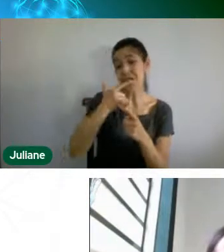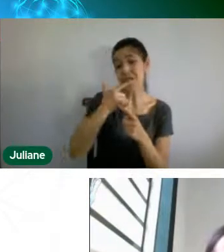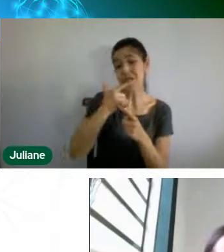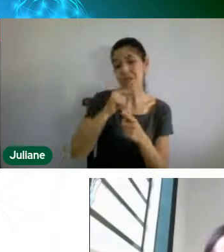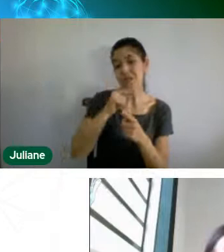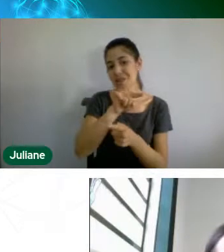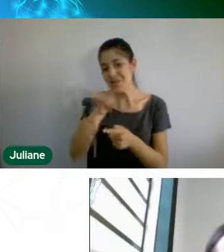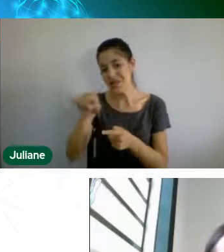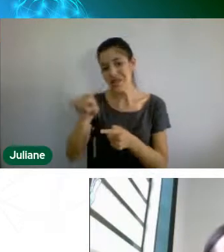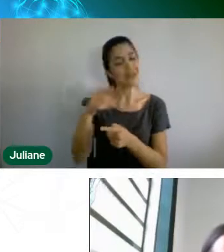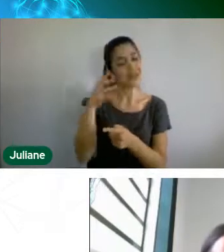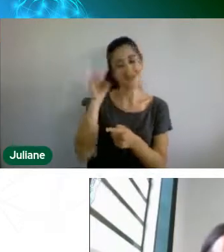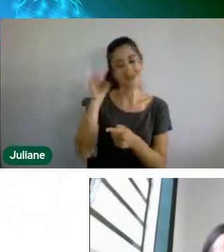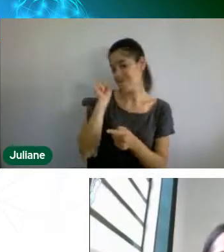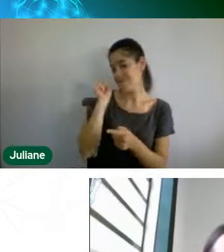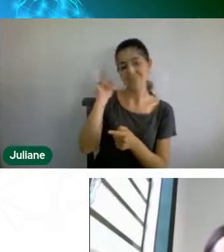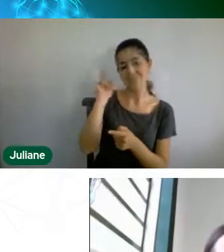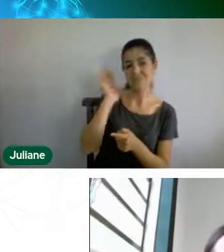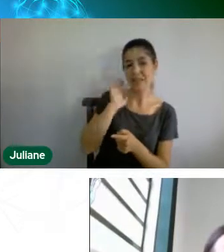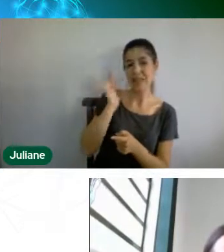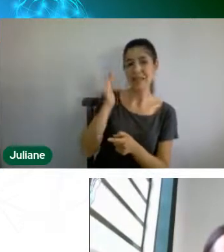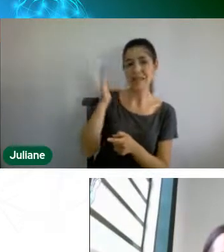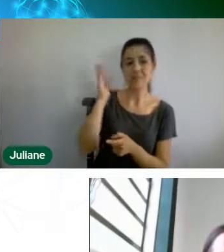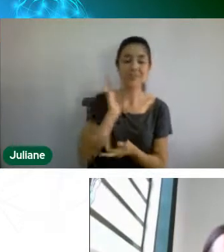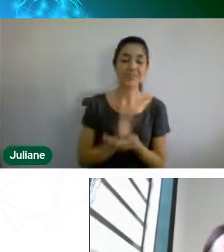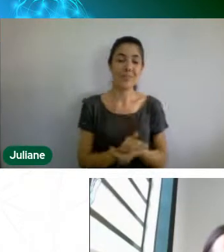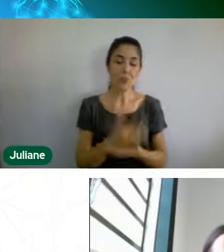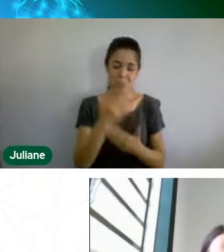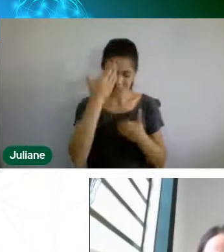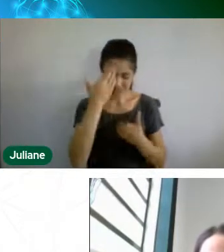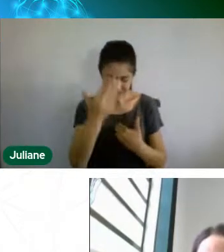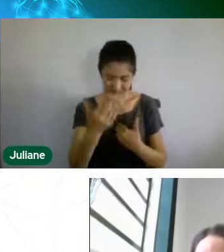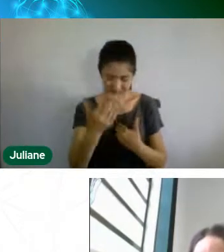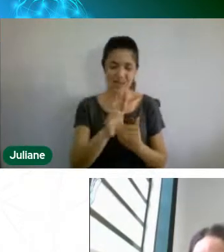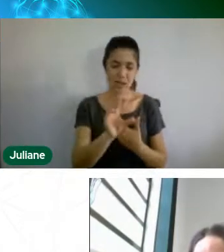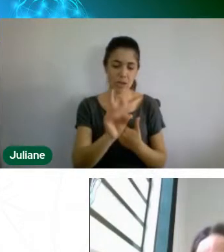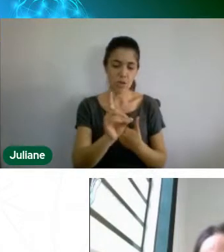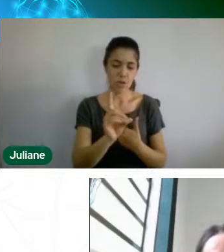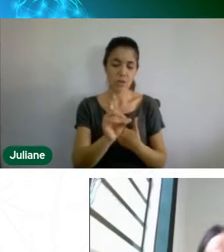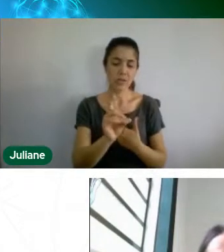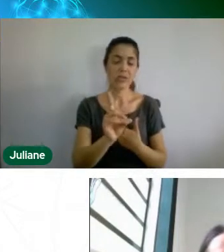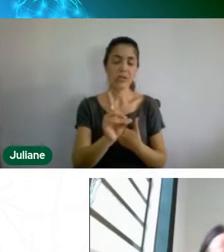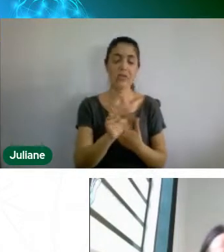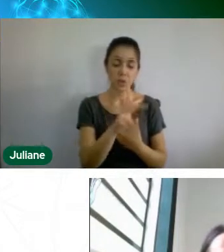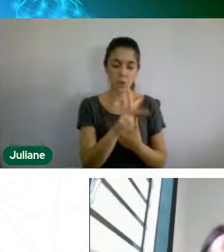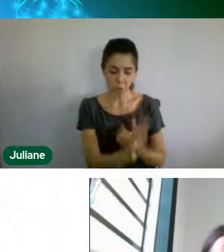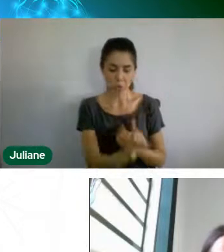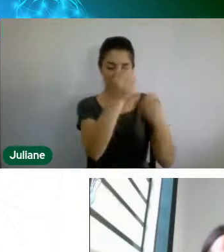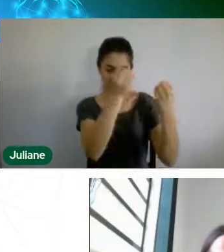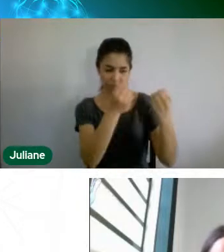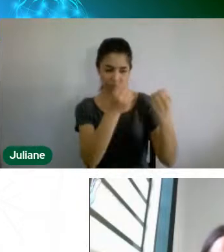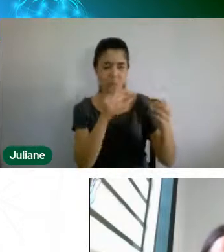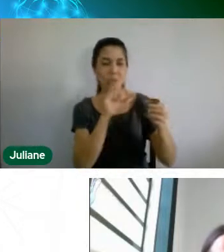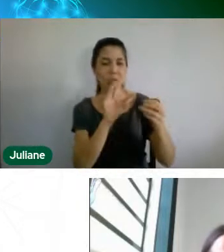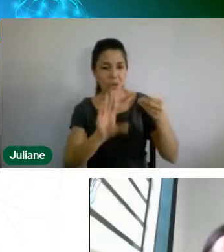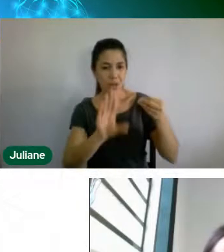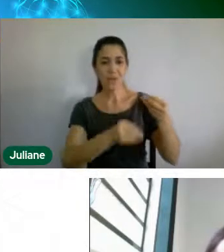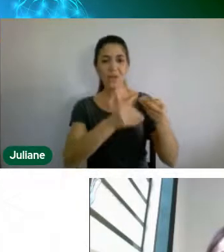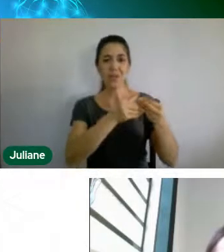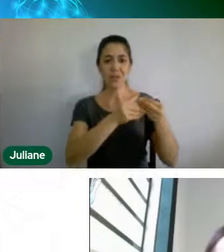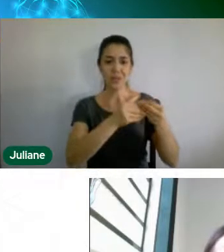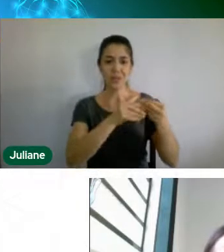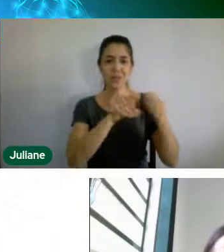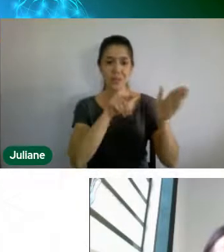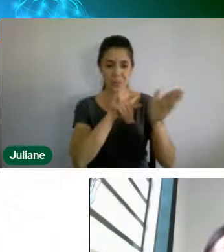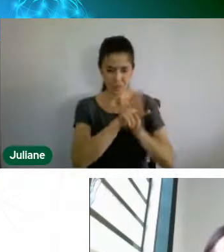aí por ter assumido a pergunta, era exatamente na linha aí do que o professor Rodrigo colocou, minha dúvida,